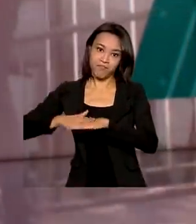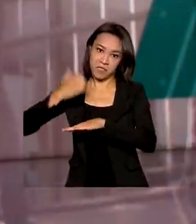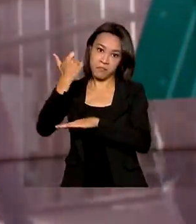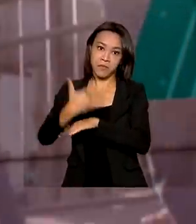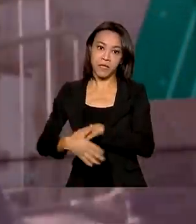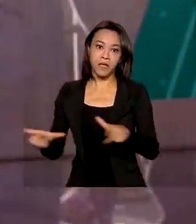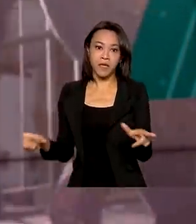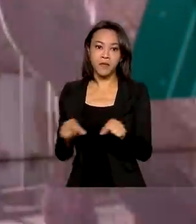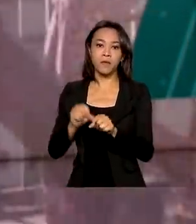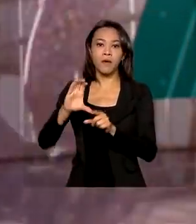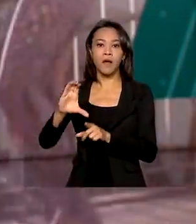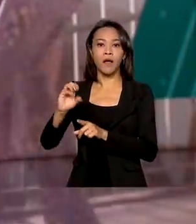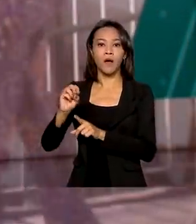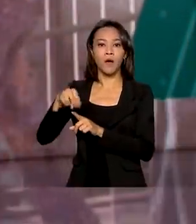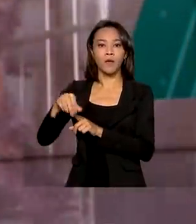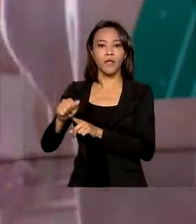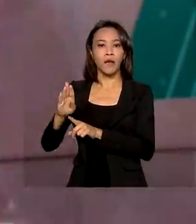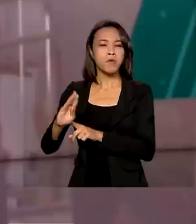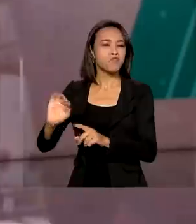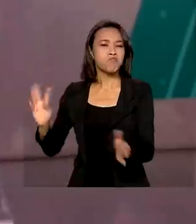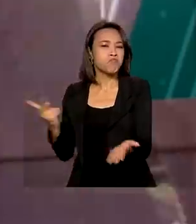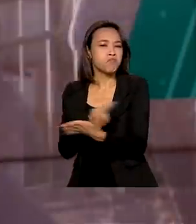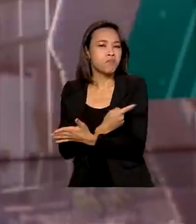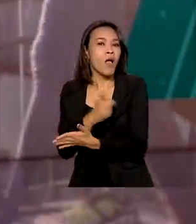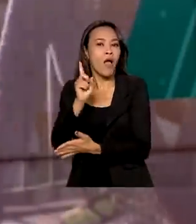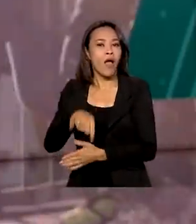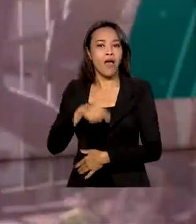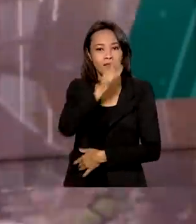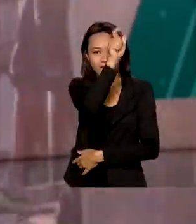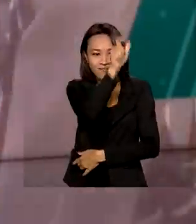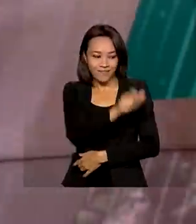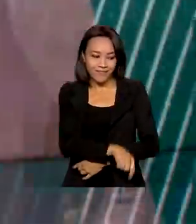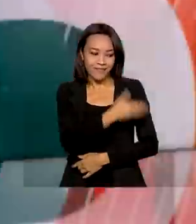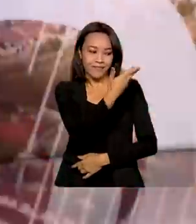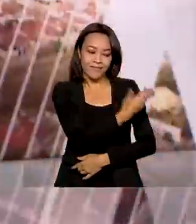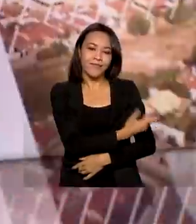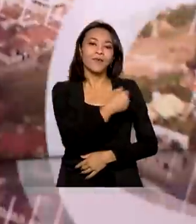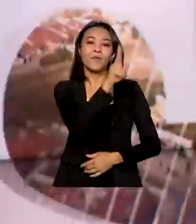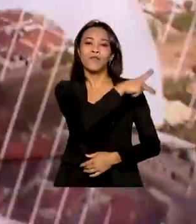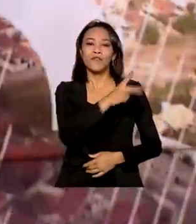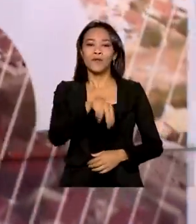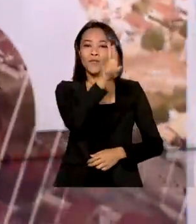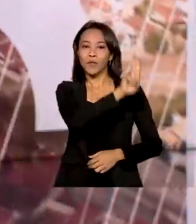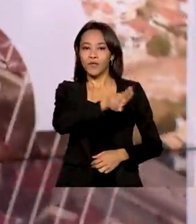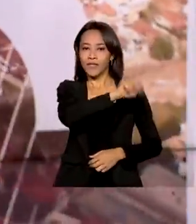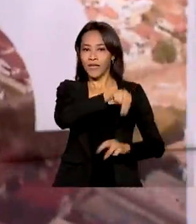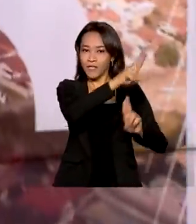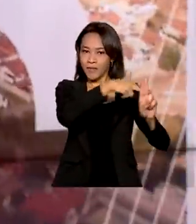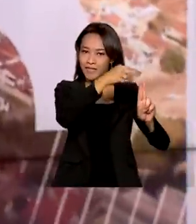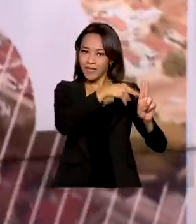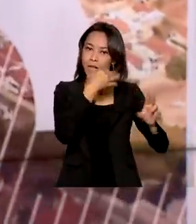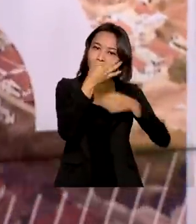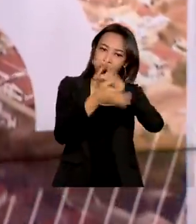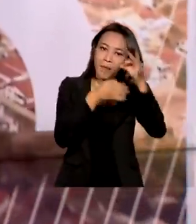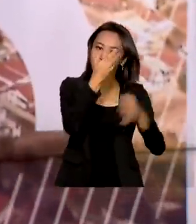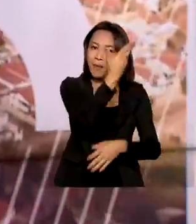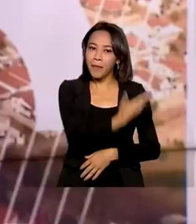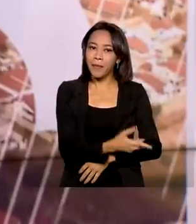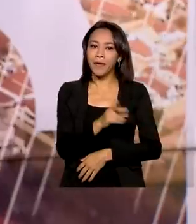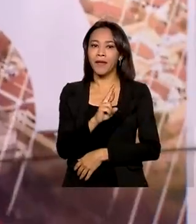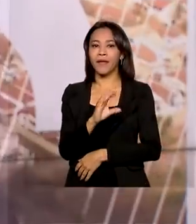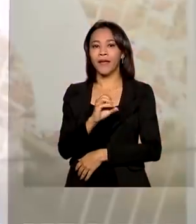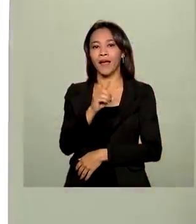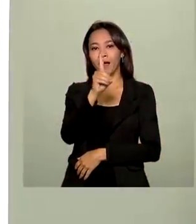Abastecimento, a Conab. Quem explica os motivos é o cientista político da Universidade de Brasília e comentarista aqui da TV Brasil, Ricardo